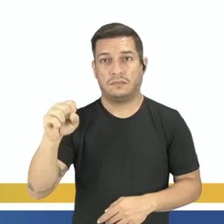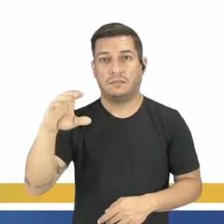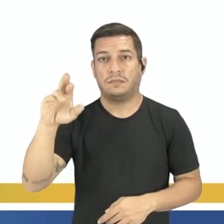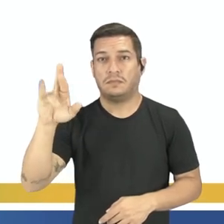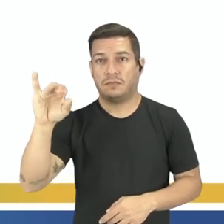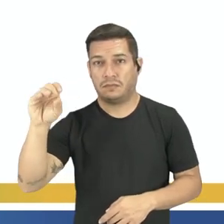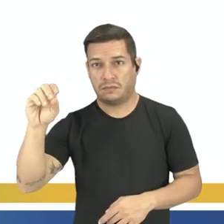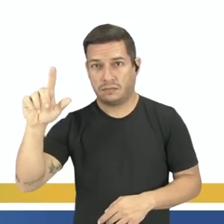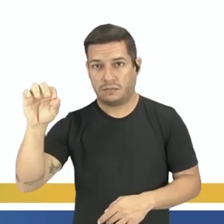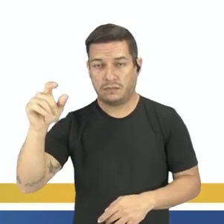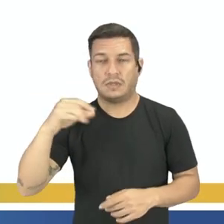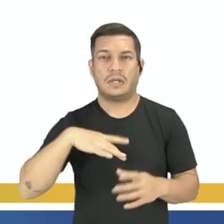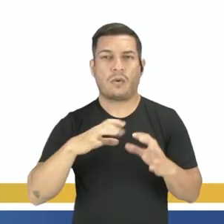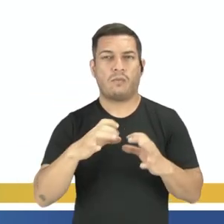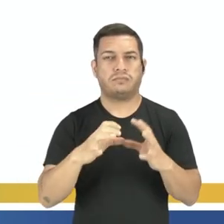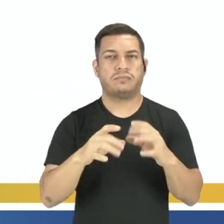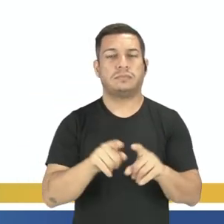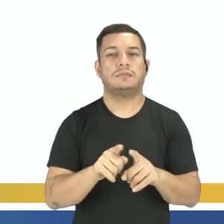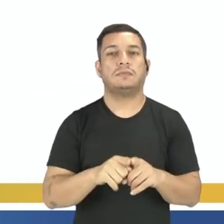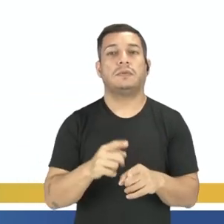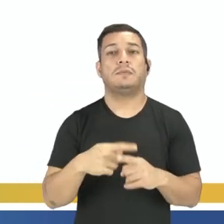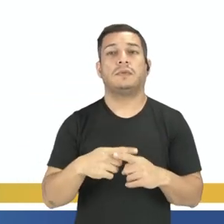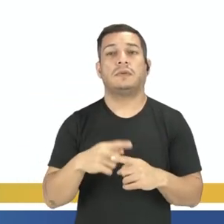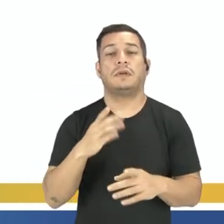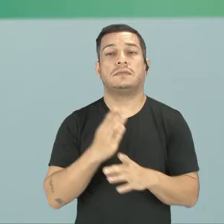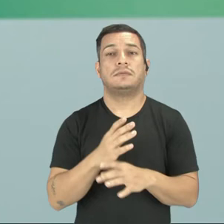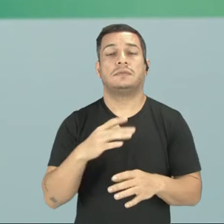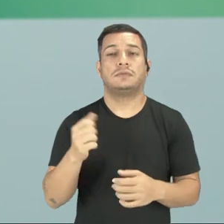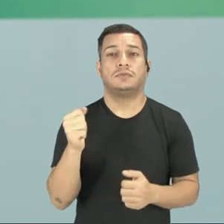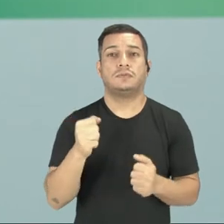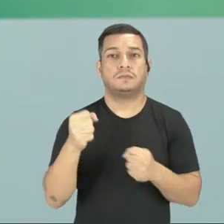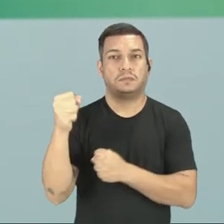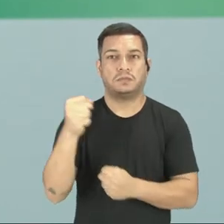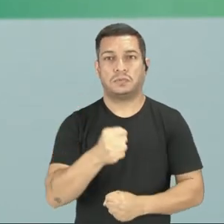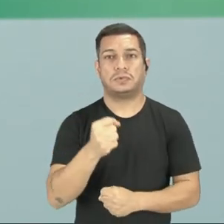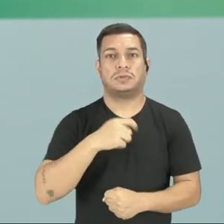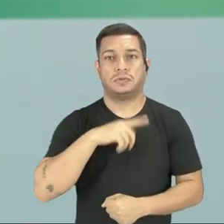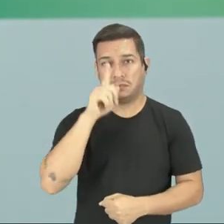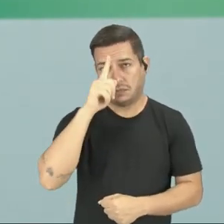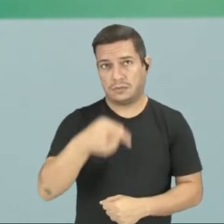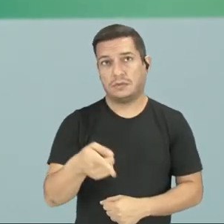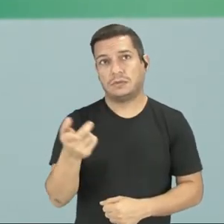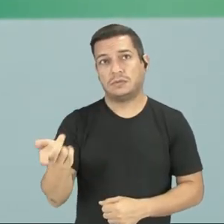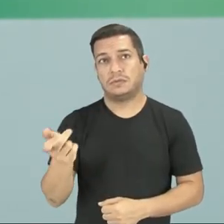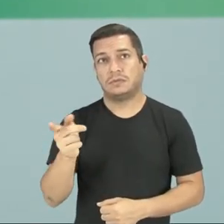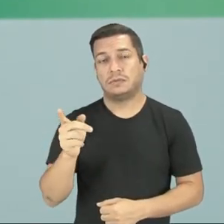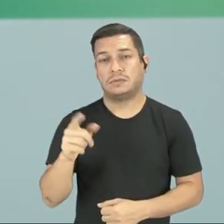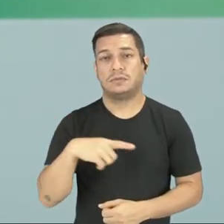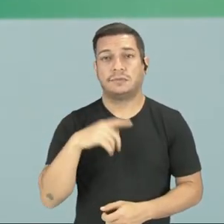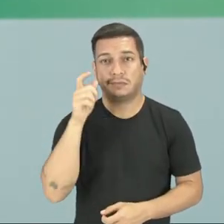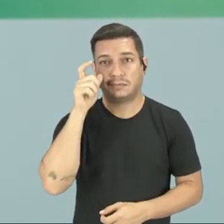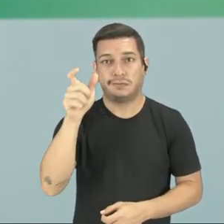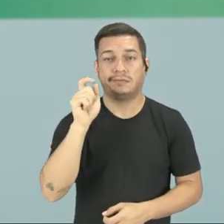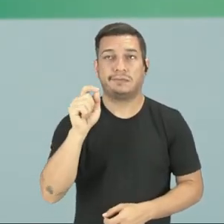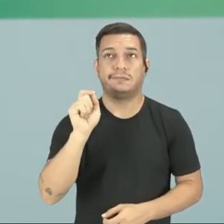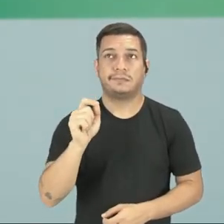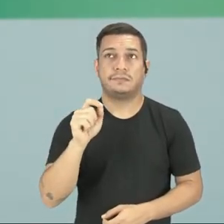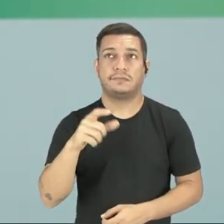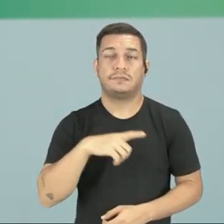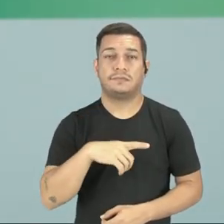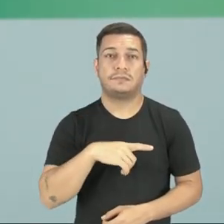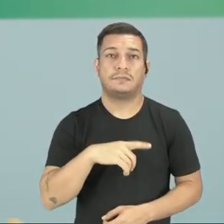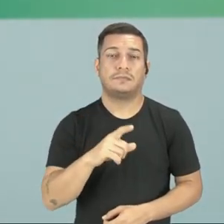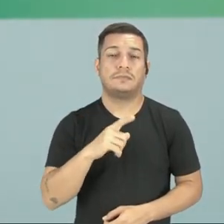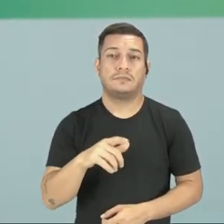conflitos, vão gerar conflitos também por questões de domínio, de poder, já que os chapitones, eles tinham um interesse meio de manter